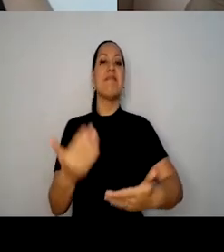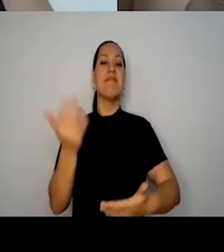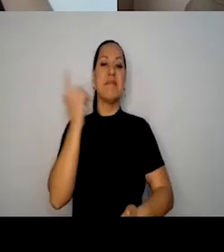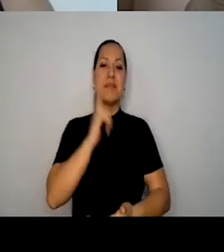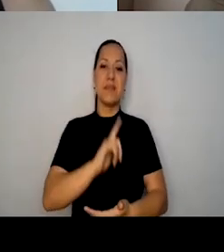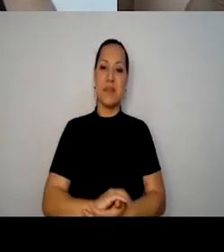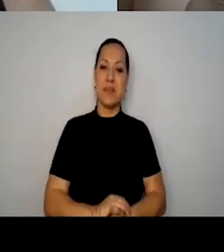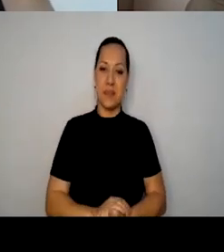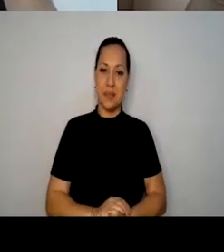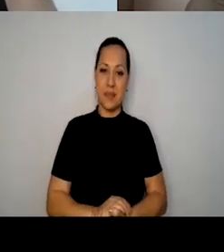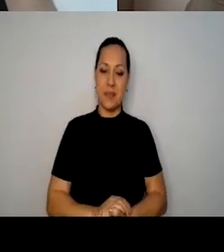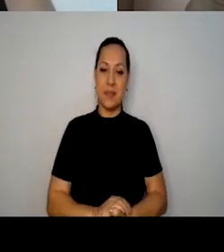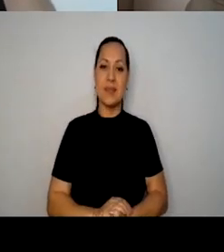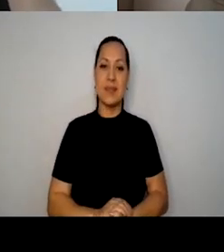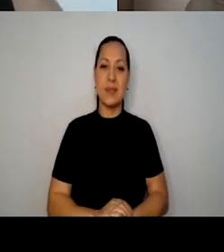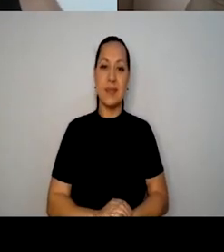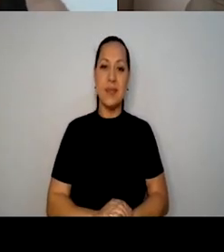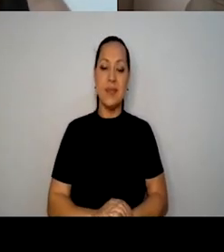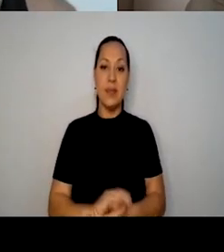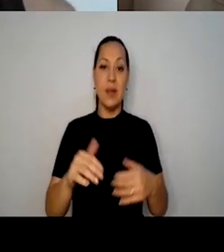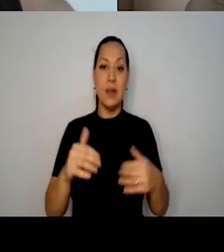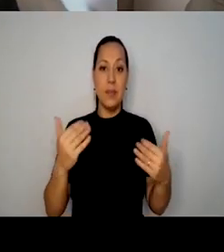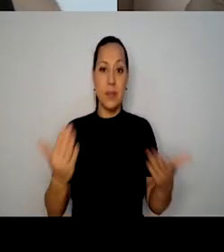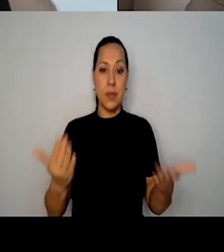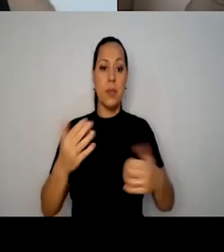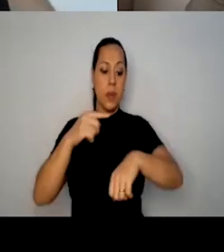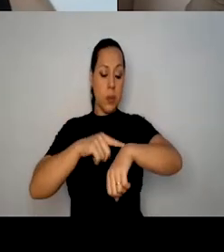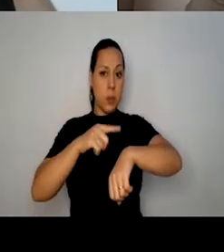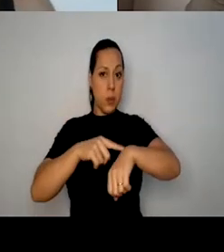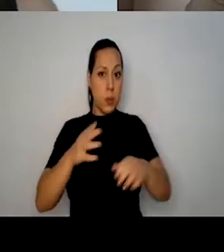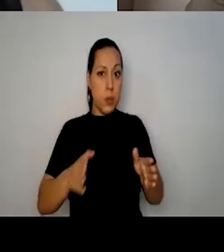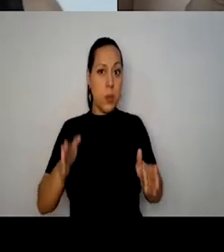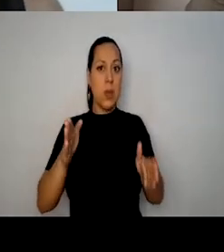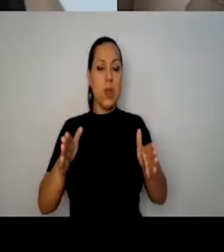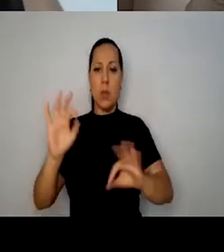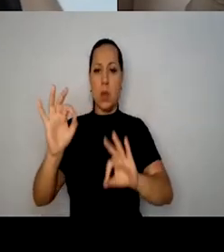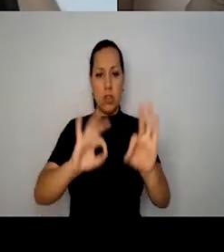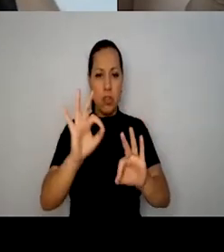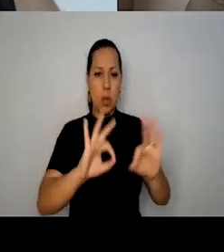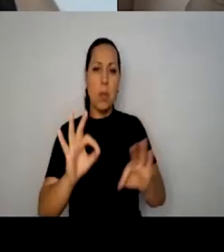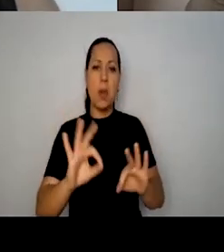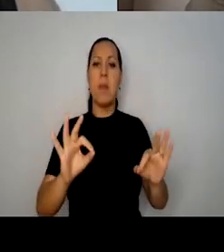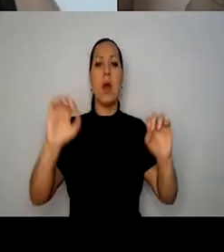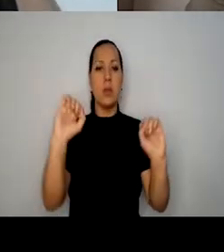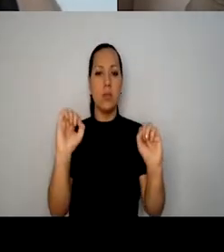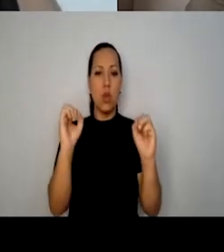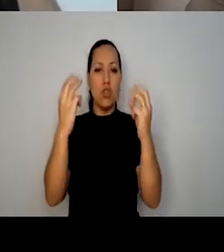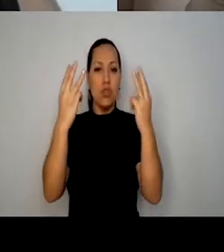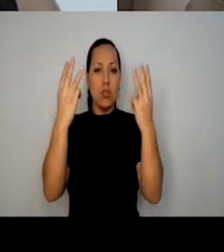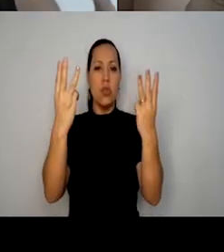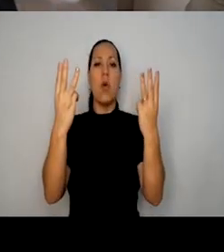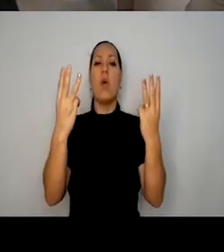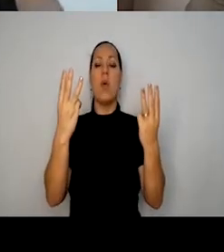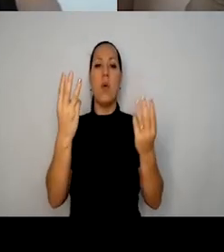Quando a gente, em determinado momento, monta os espetáculos, estrutura um trabalho de uma maneira